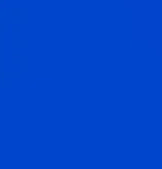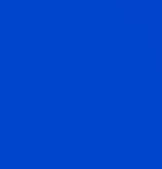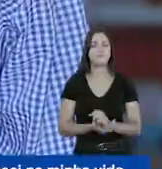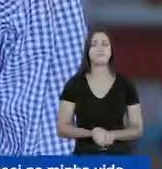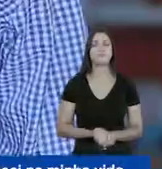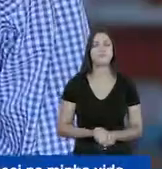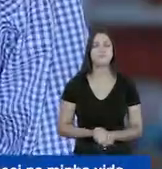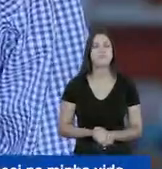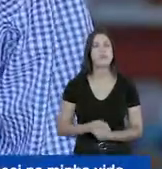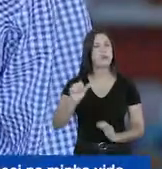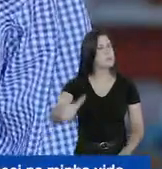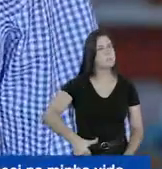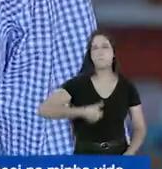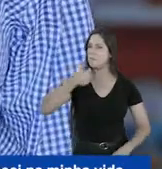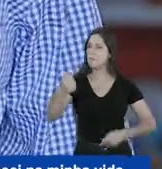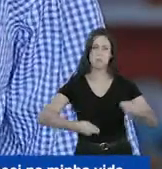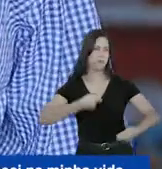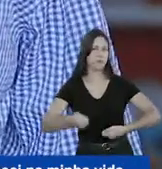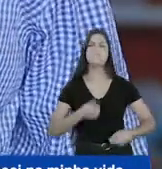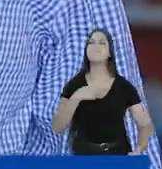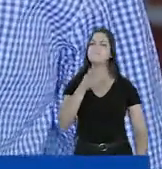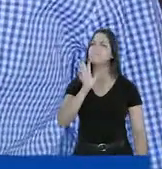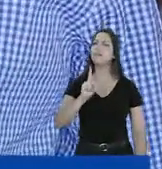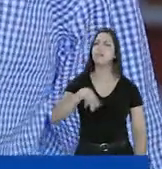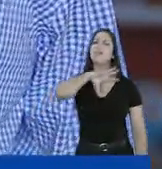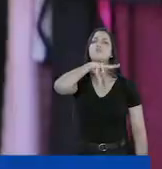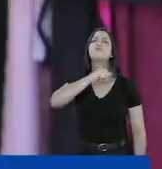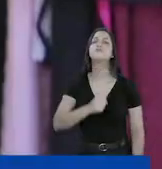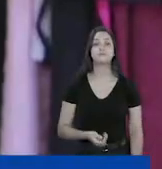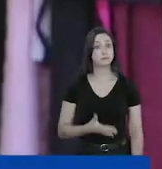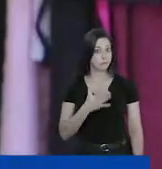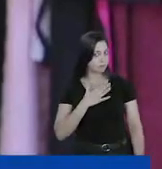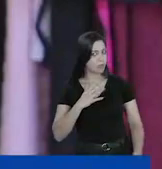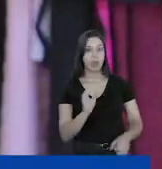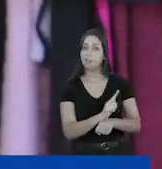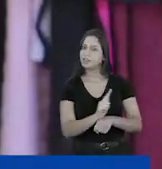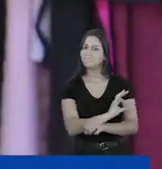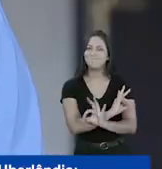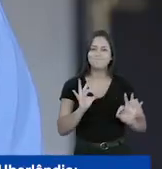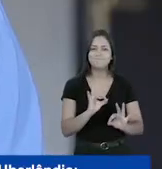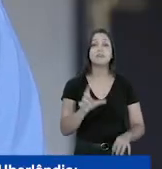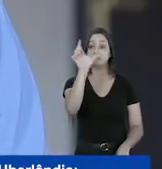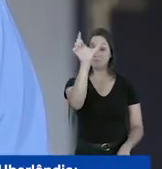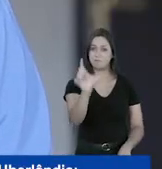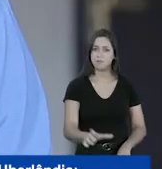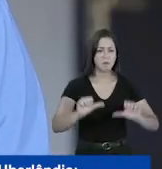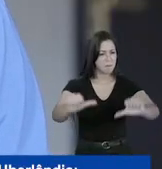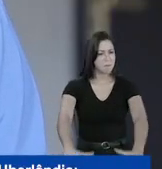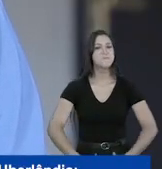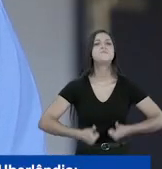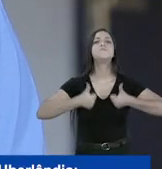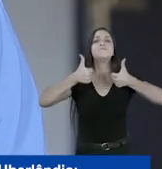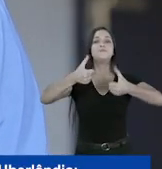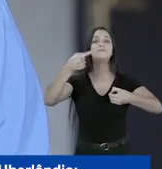Eu acho um dos maiores administrador que eu já conheci na minha vida, foi o Odelmo. E pra mim ele é um excelente gestor. É um cara que trouxe muitas